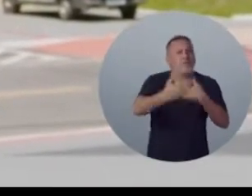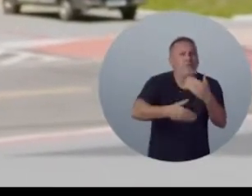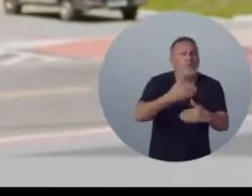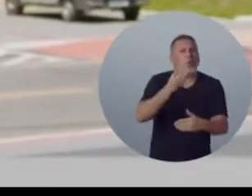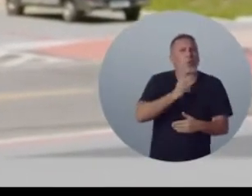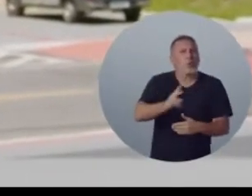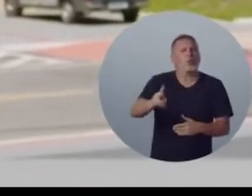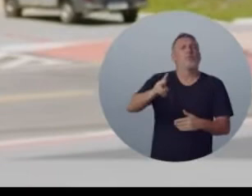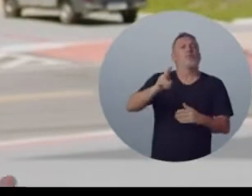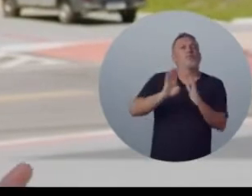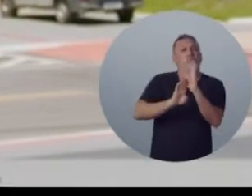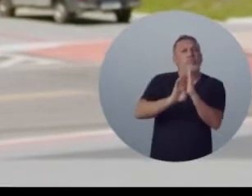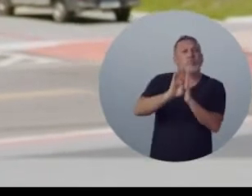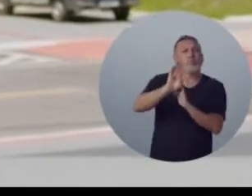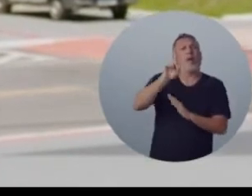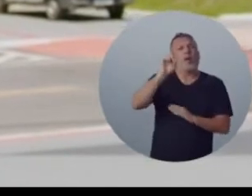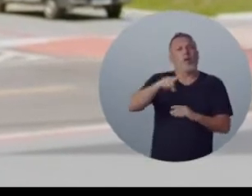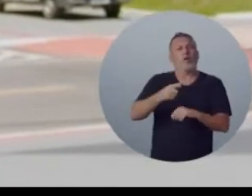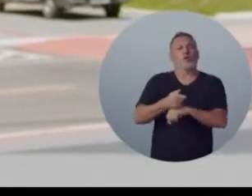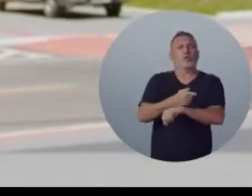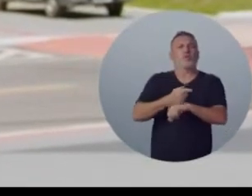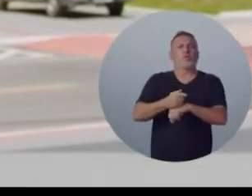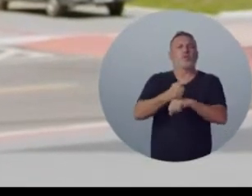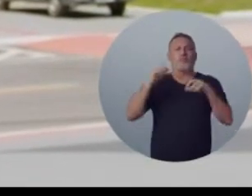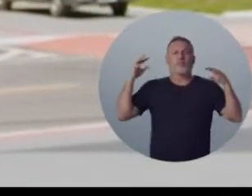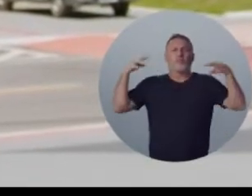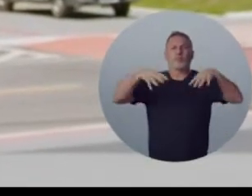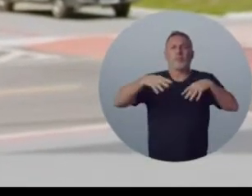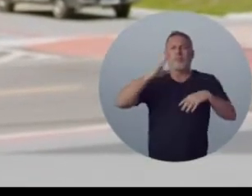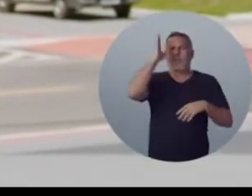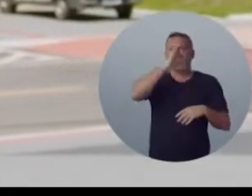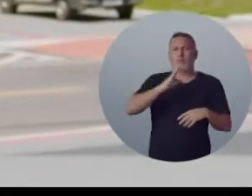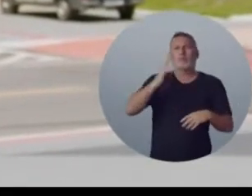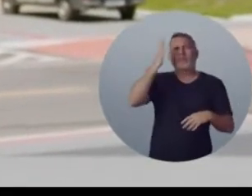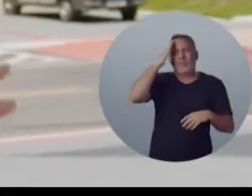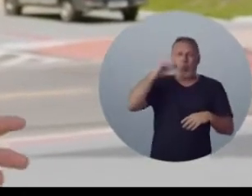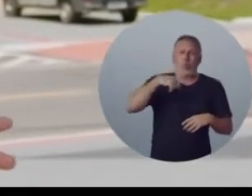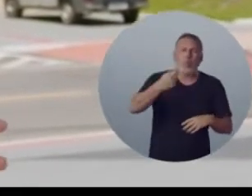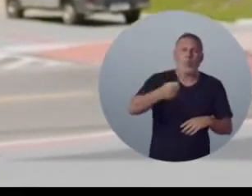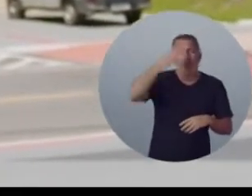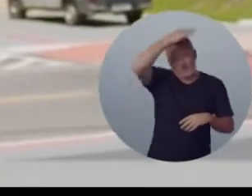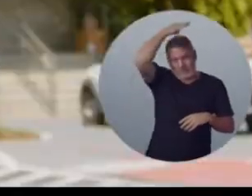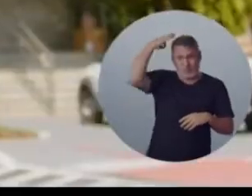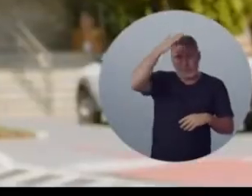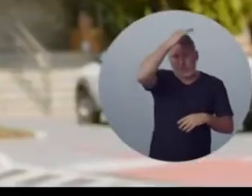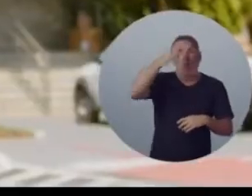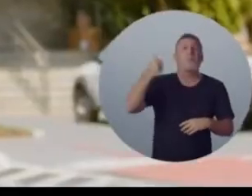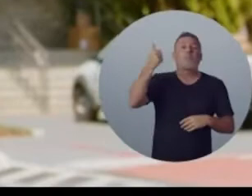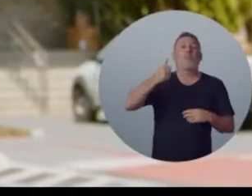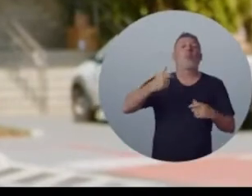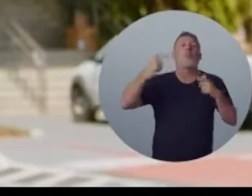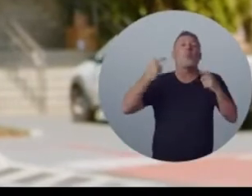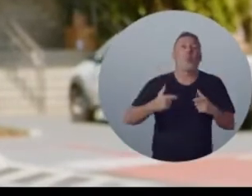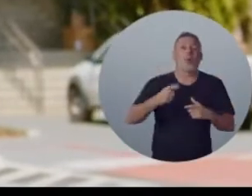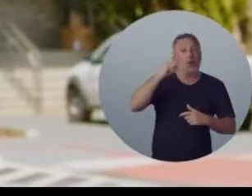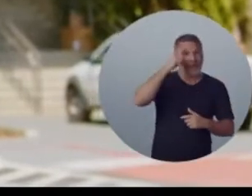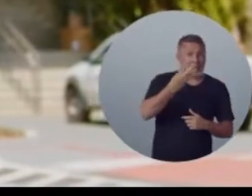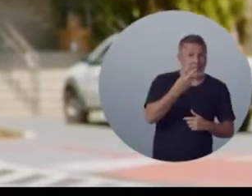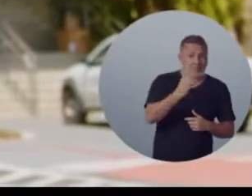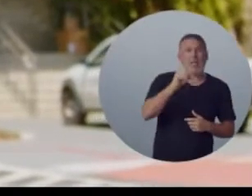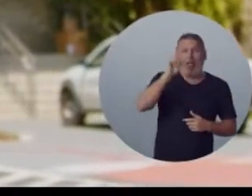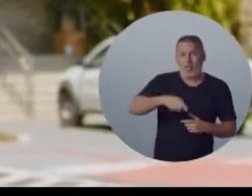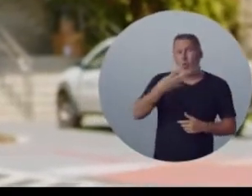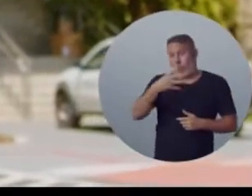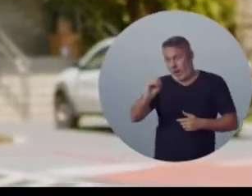o desenvolvimento das cidades, como também do Estado Espírito Santo, de uma gestão que é reconhecida nacionalmente. É o Espírito Santo em primeiro